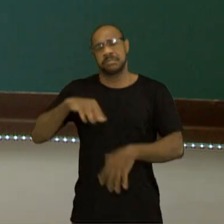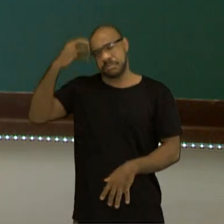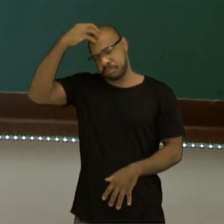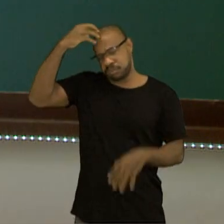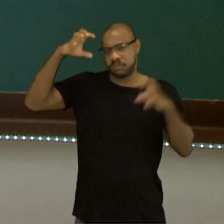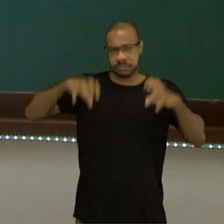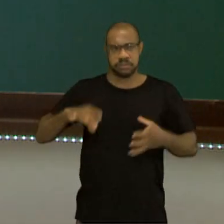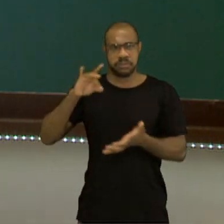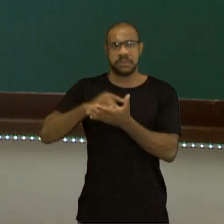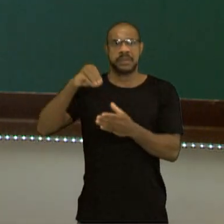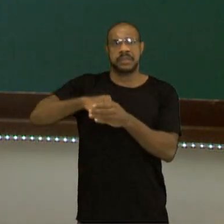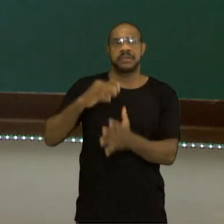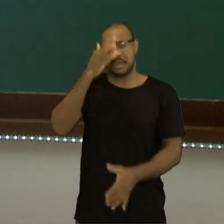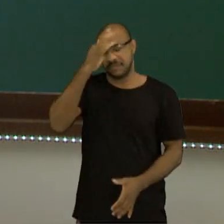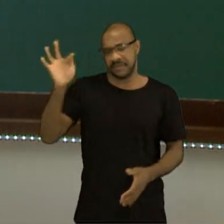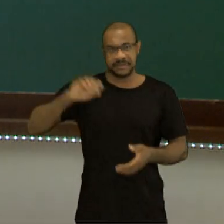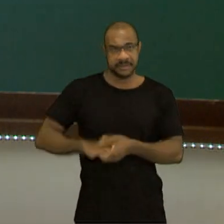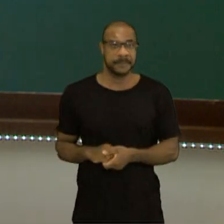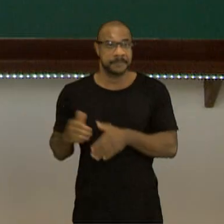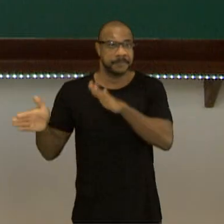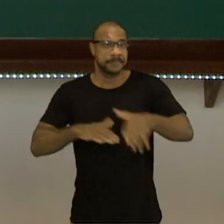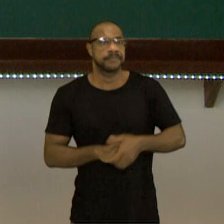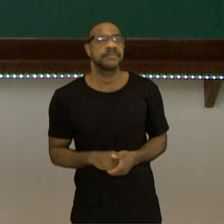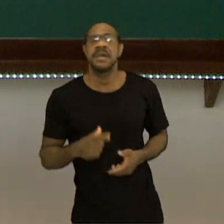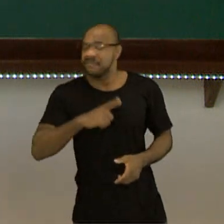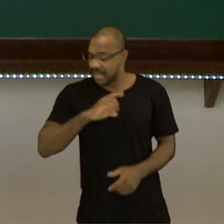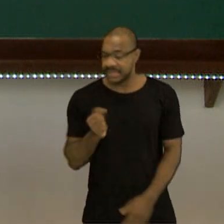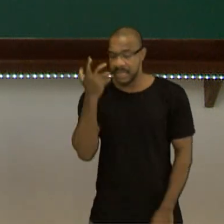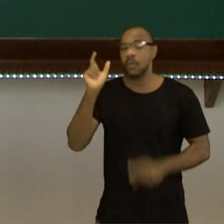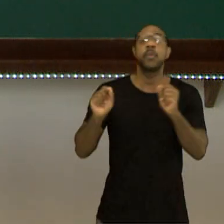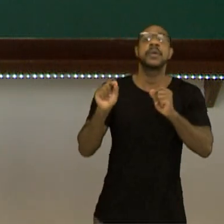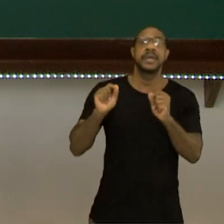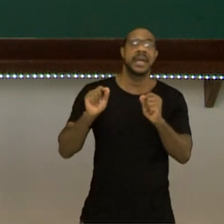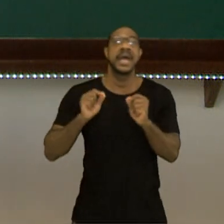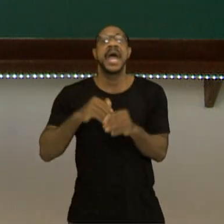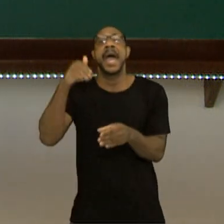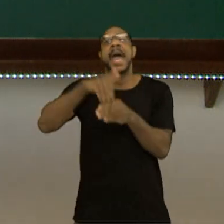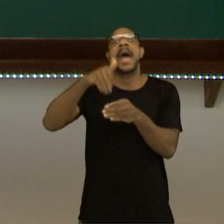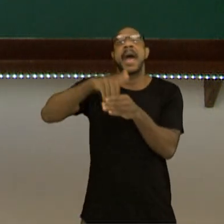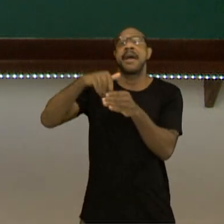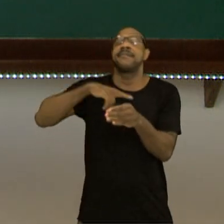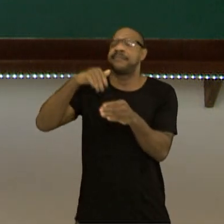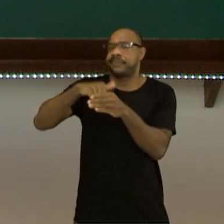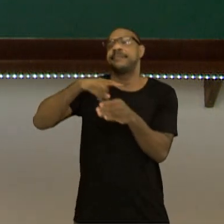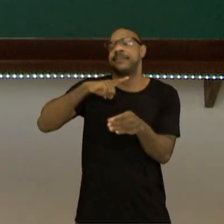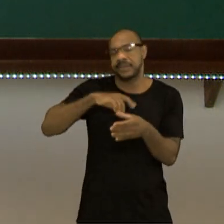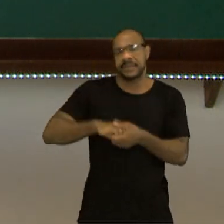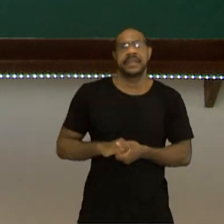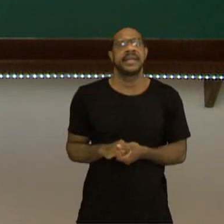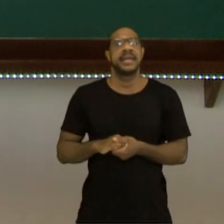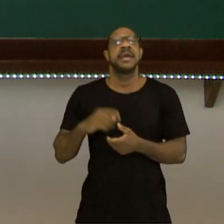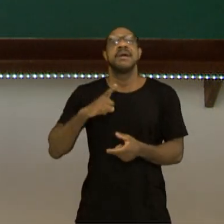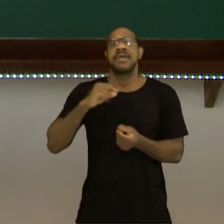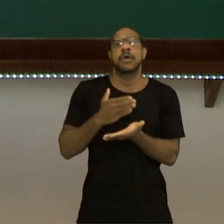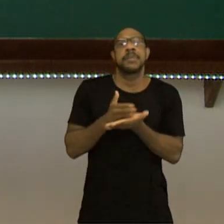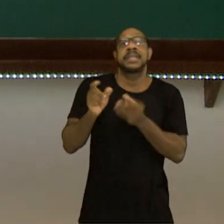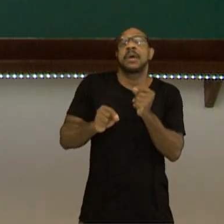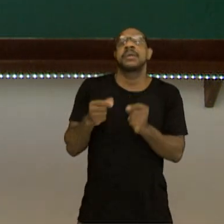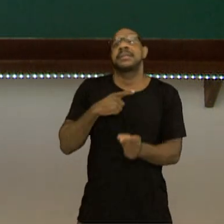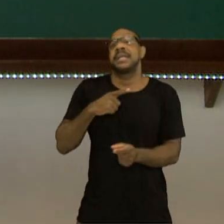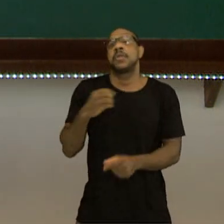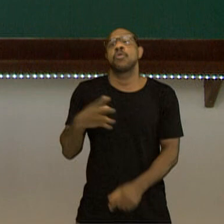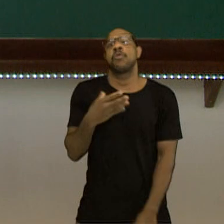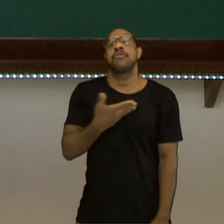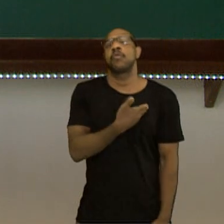dentro da França. Bom, vão ocorrer eleições. Essas eleições vão acabar instituindo um novo governo